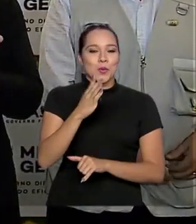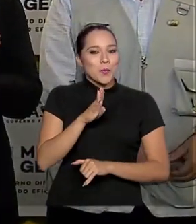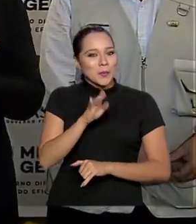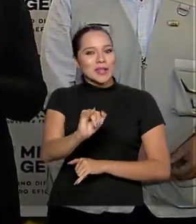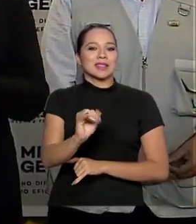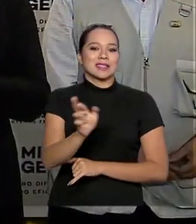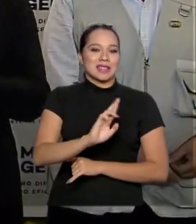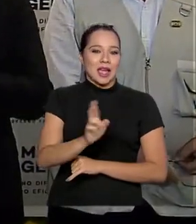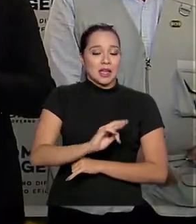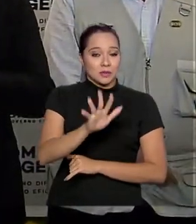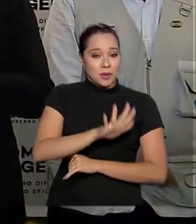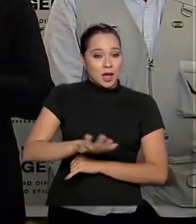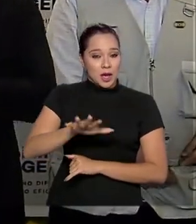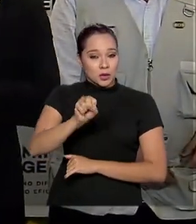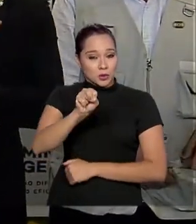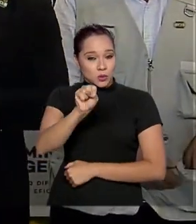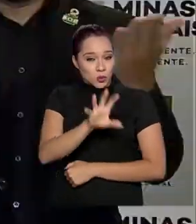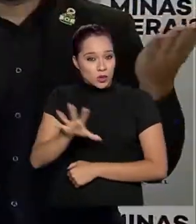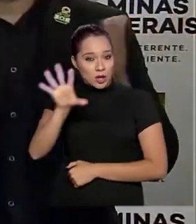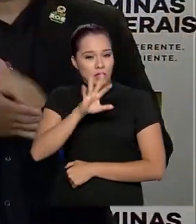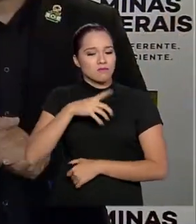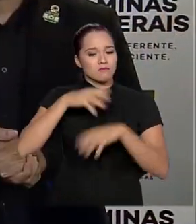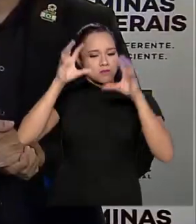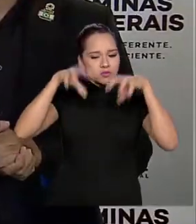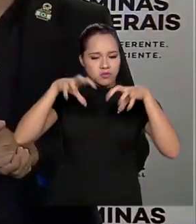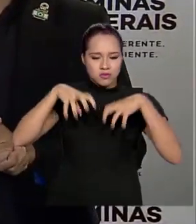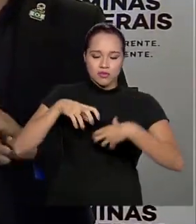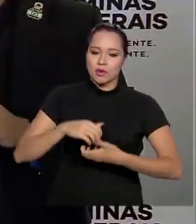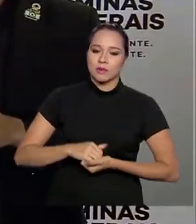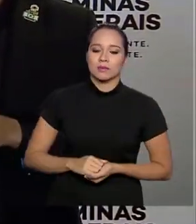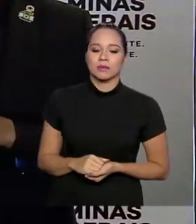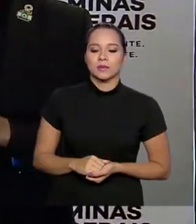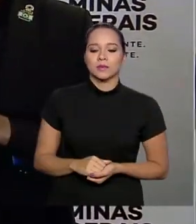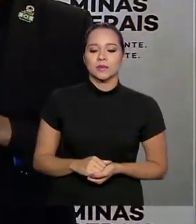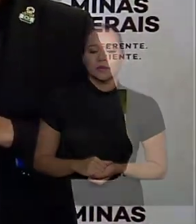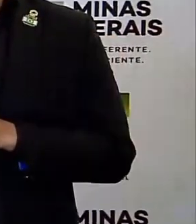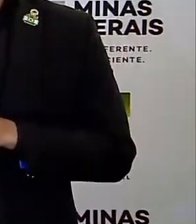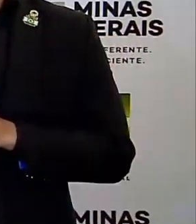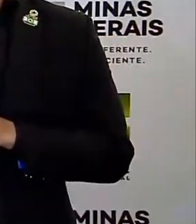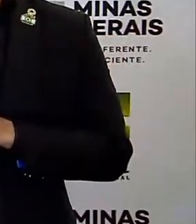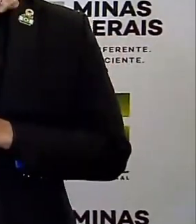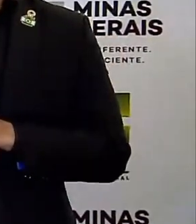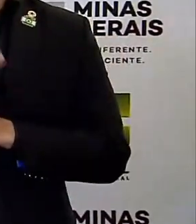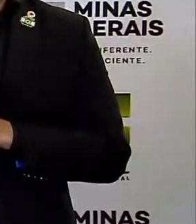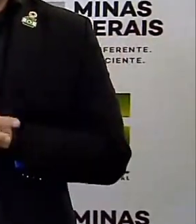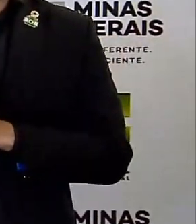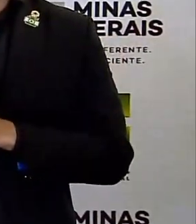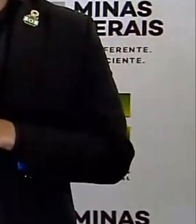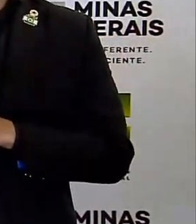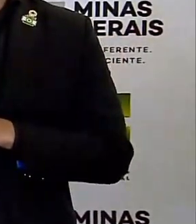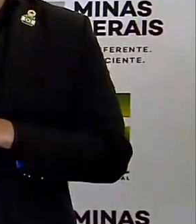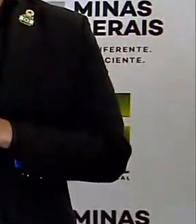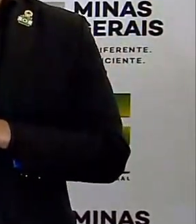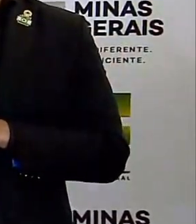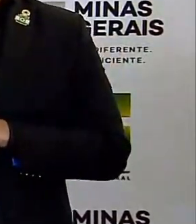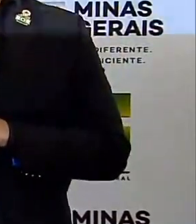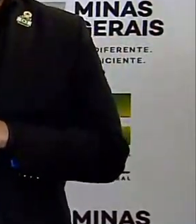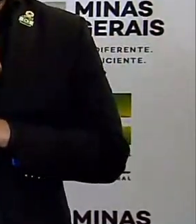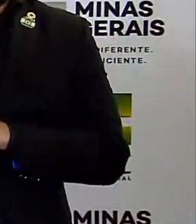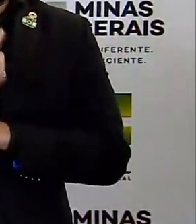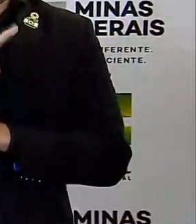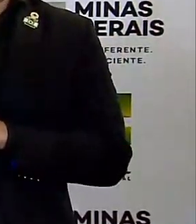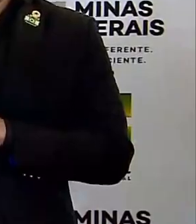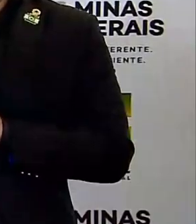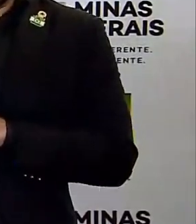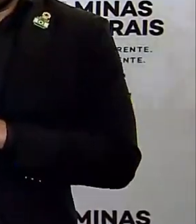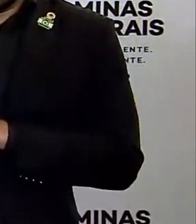estados do sudeste atingidos pelas chuvas. São dias difíceis para Minas Gerais, uma parte do Espírito Santo e outra